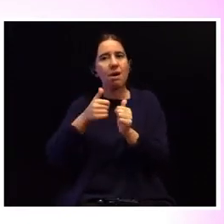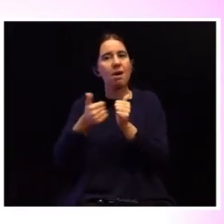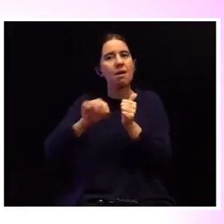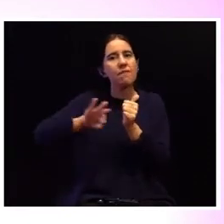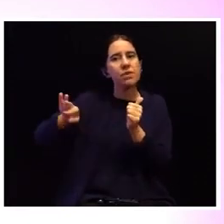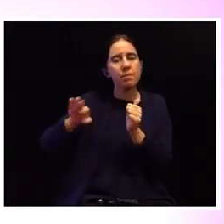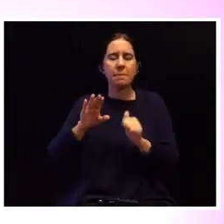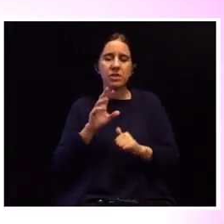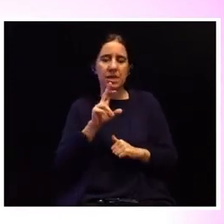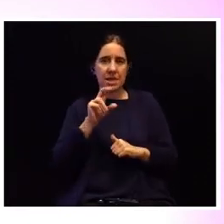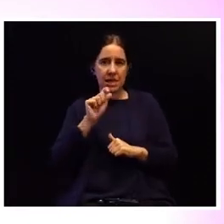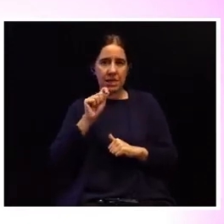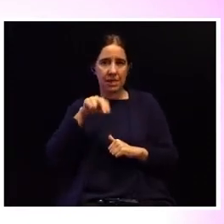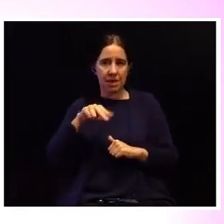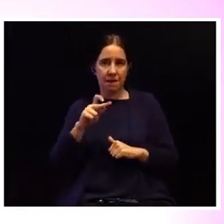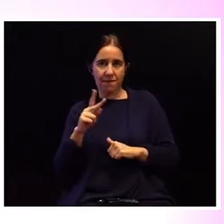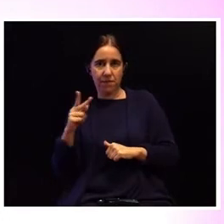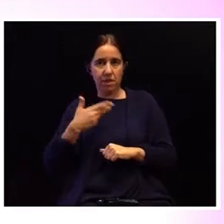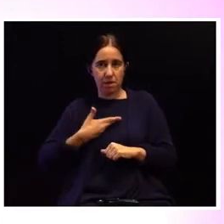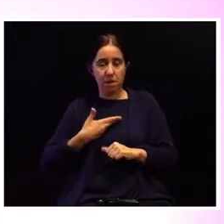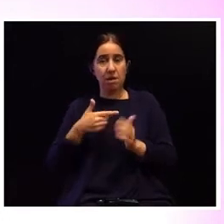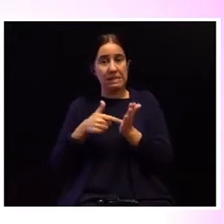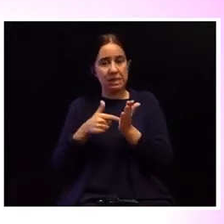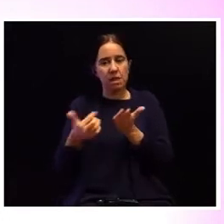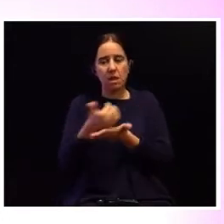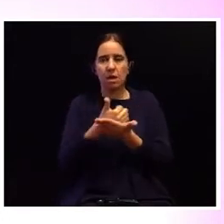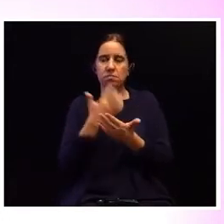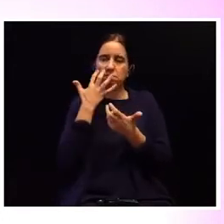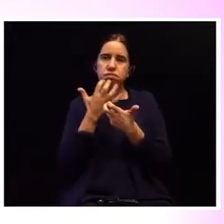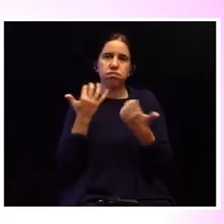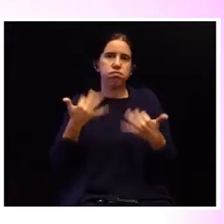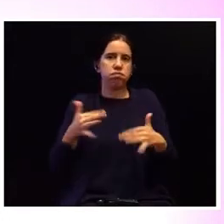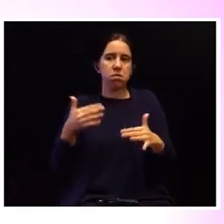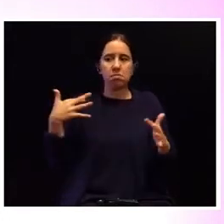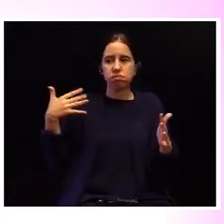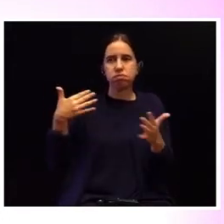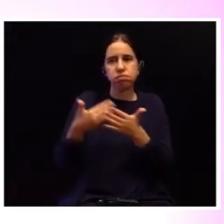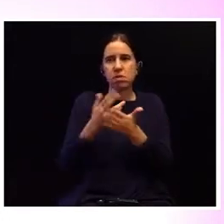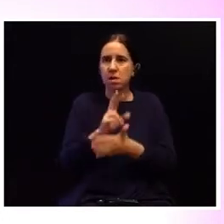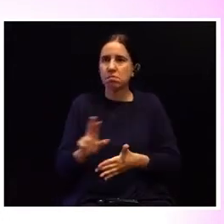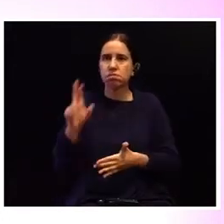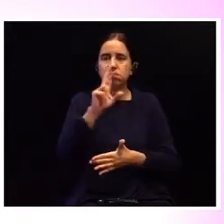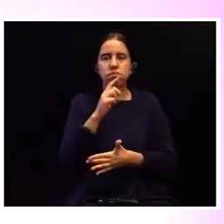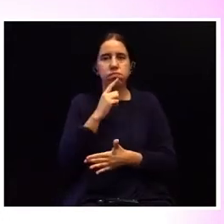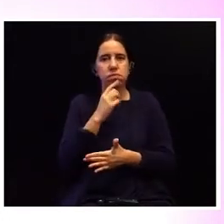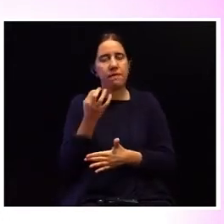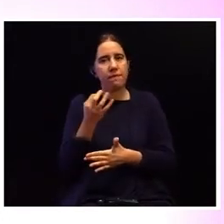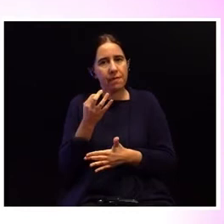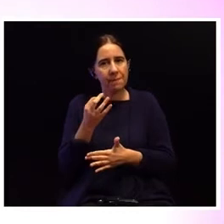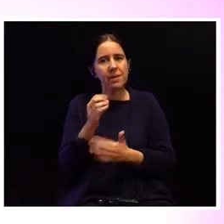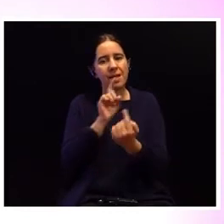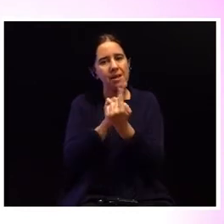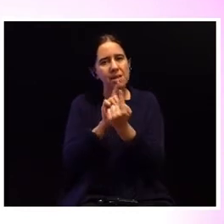os dados da RENAB são absolutamente impressionantes, tendo vindo a registrar um aumento exponencial do número de